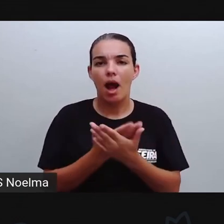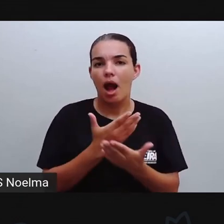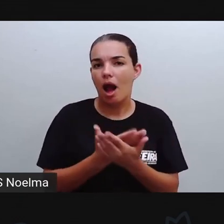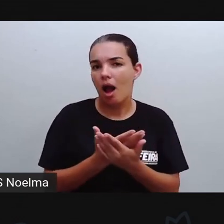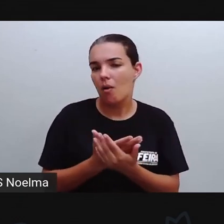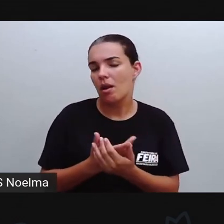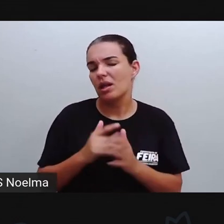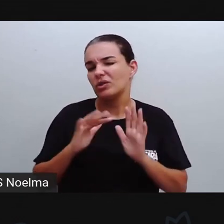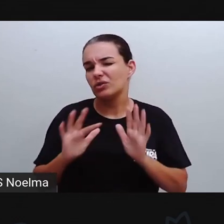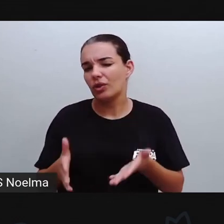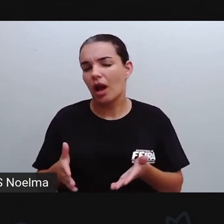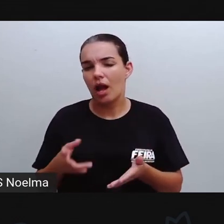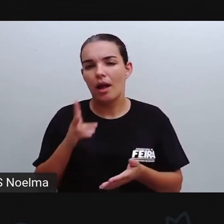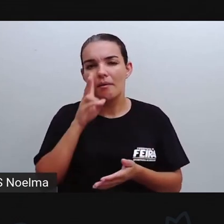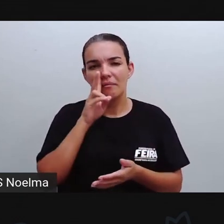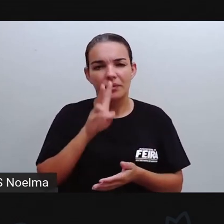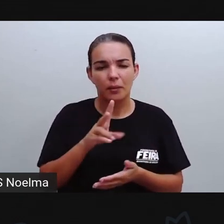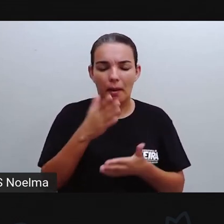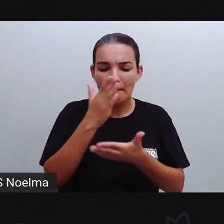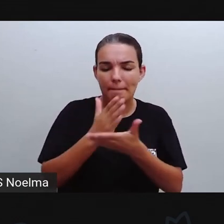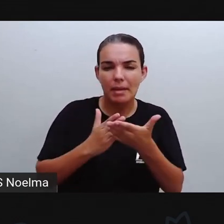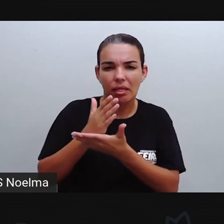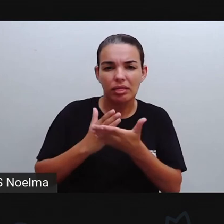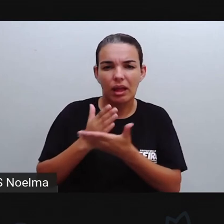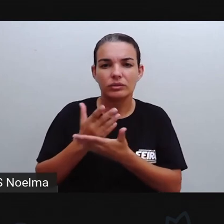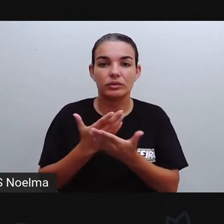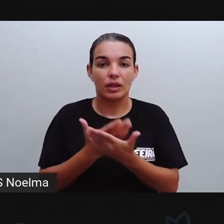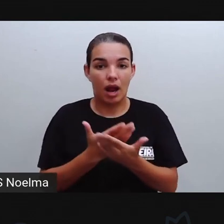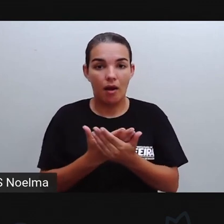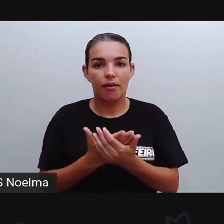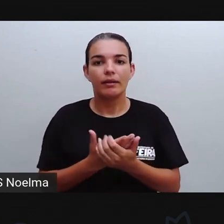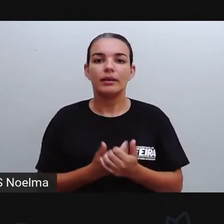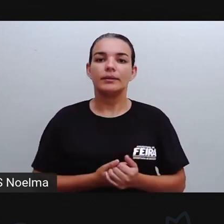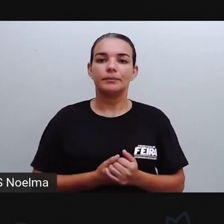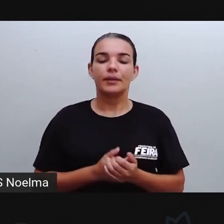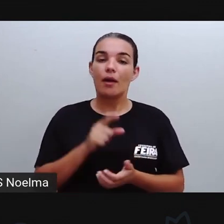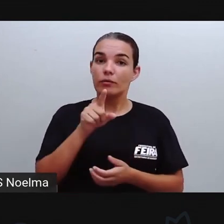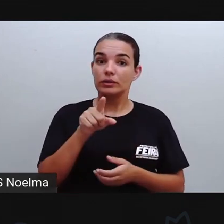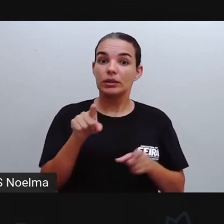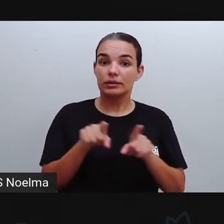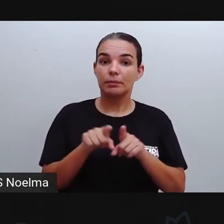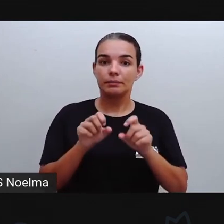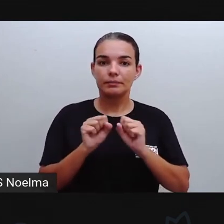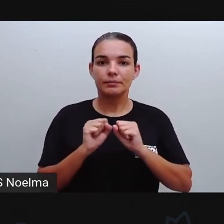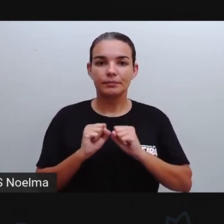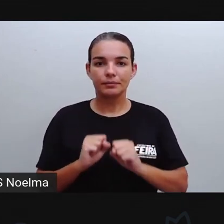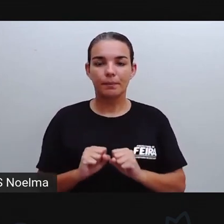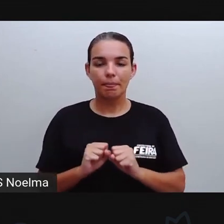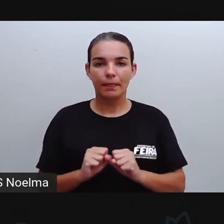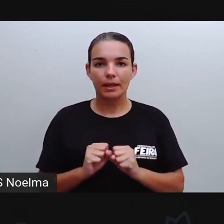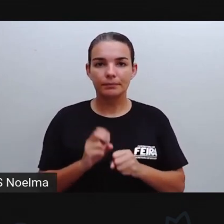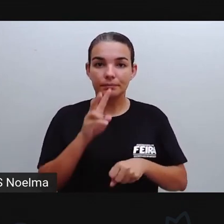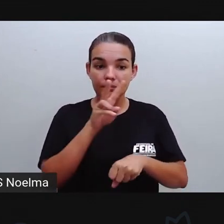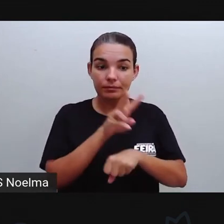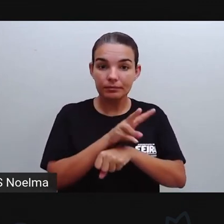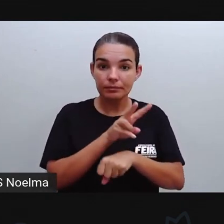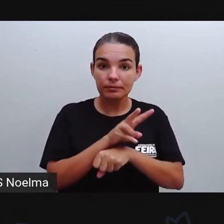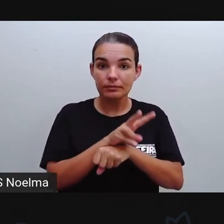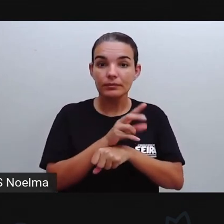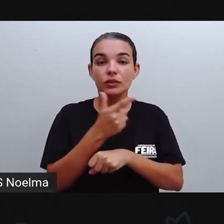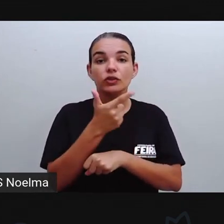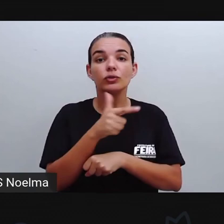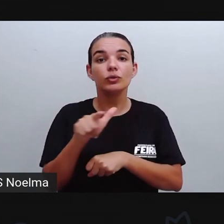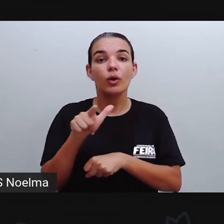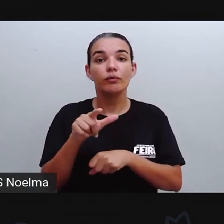aqui na metade da aula Perdido uma parte dessa aula Nosso primeiro momento também Vocês podem estar assistindo essa aula